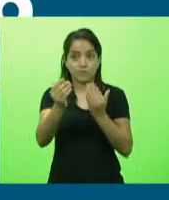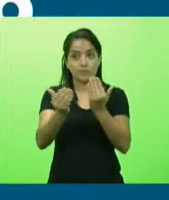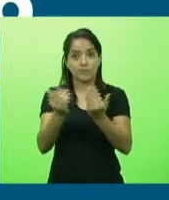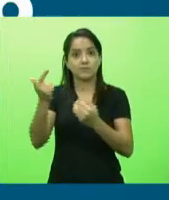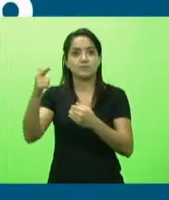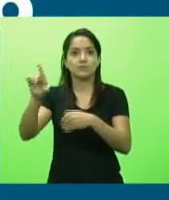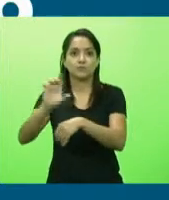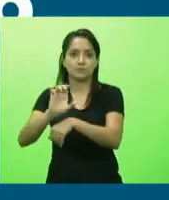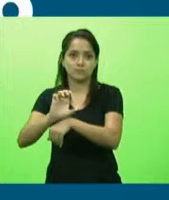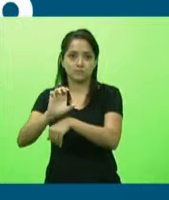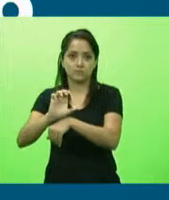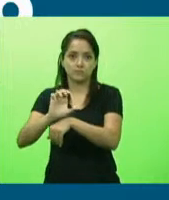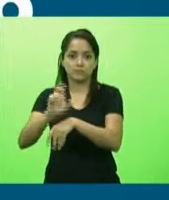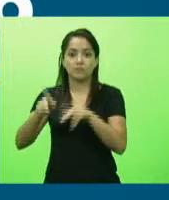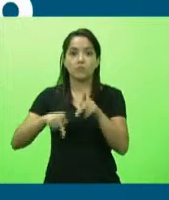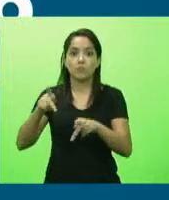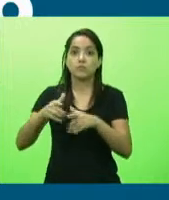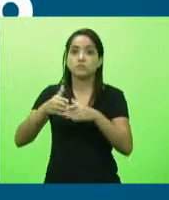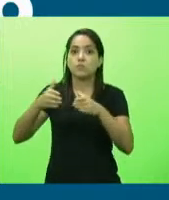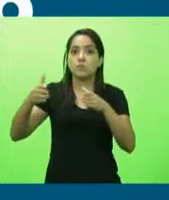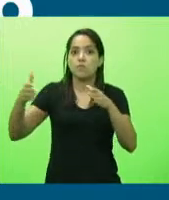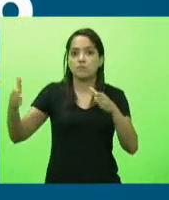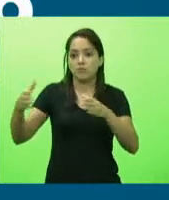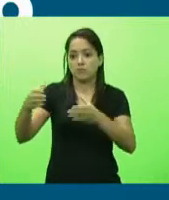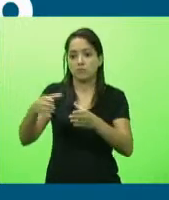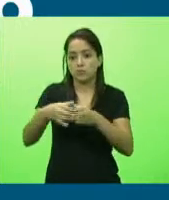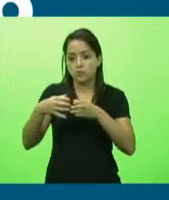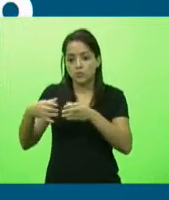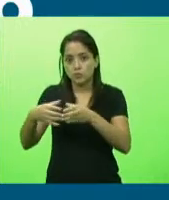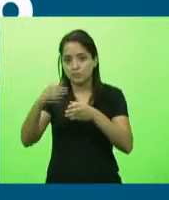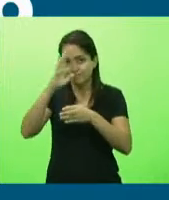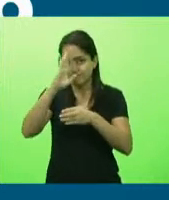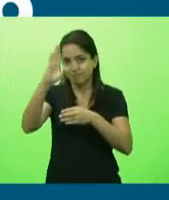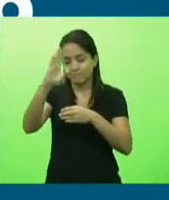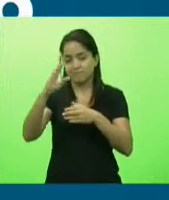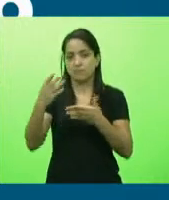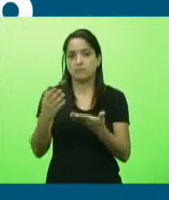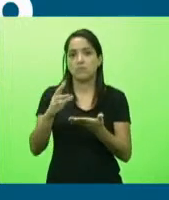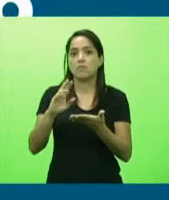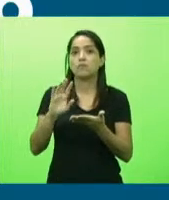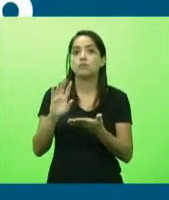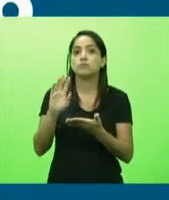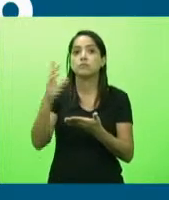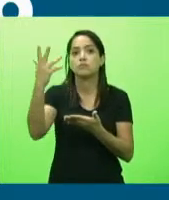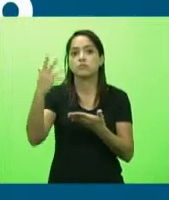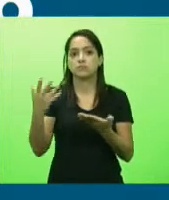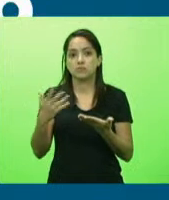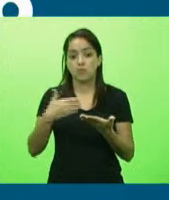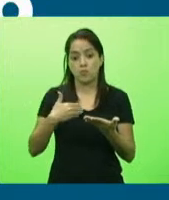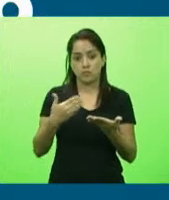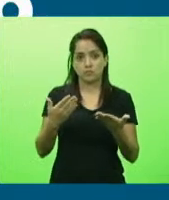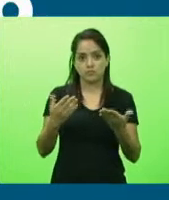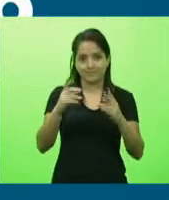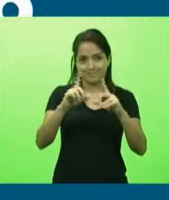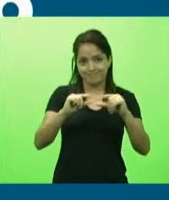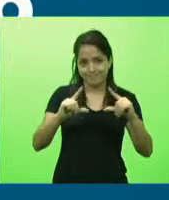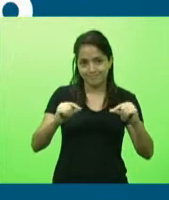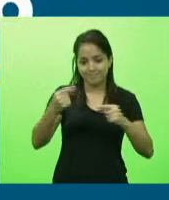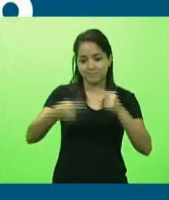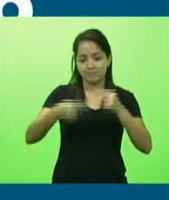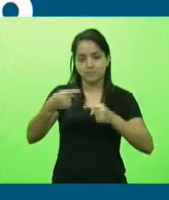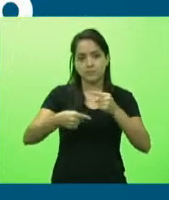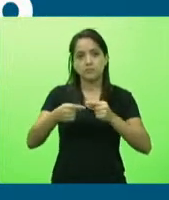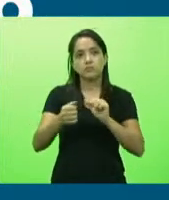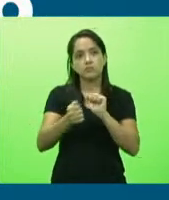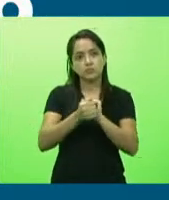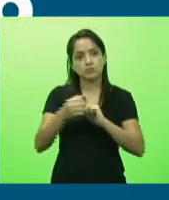populações maiores de grupos prioritários isso está acontecendo eu estou aqui em Brasília inclusive discutindo isso com Ministério da